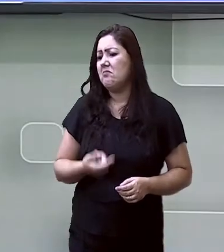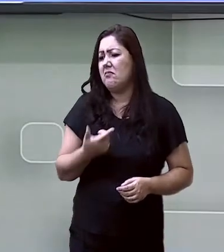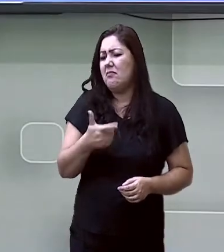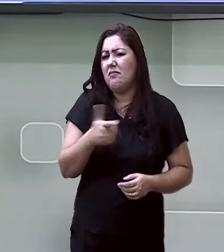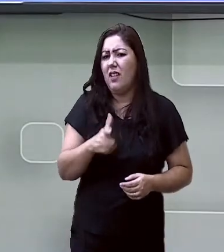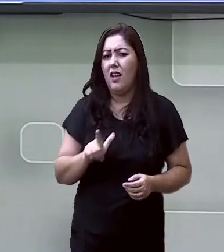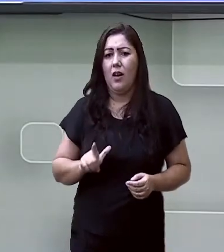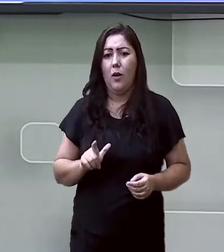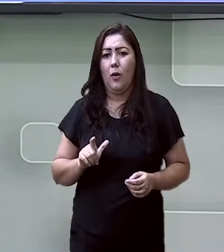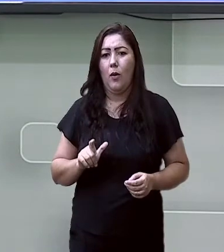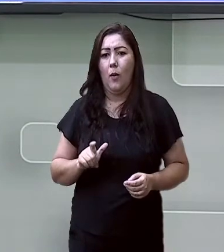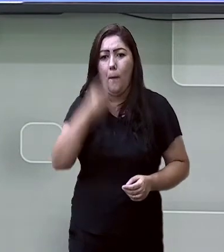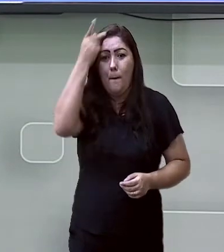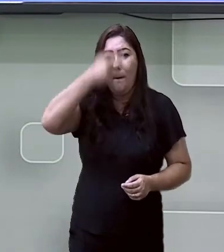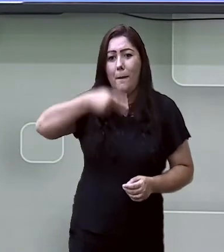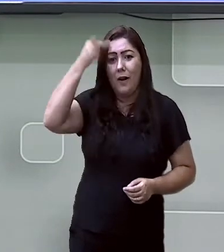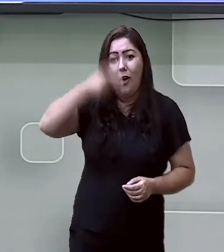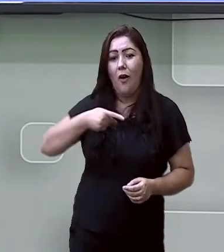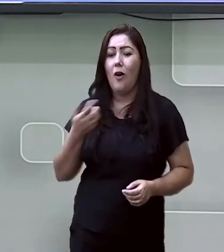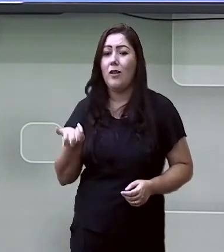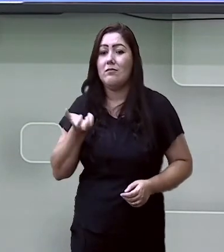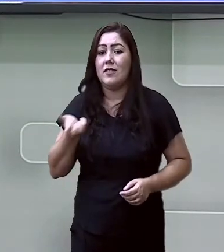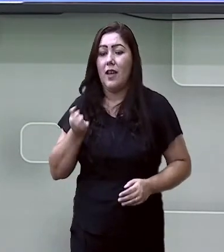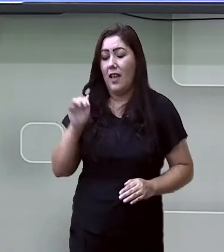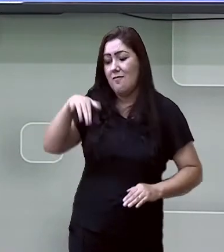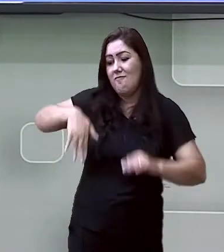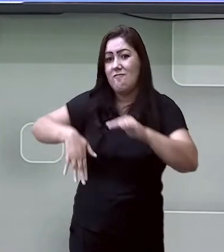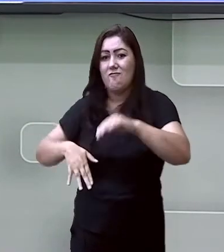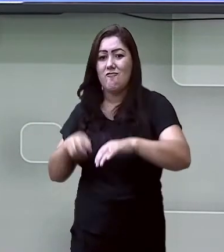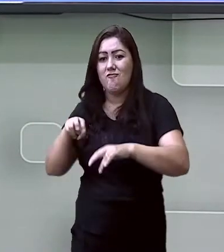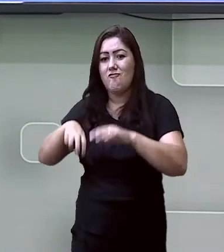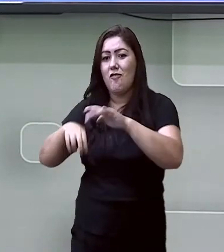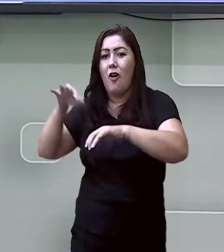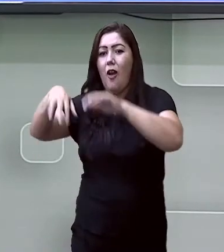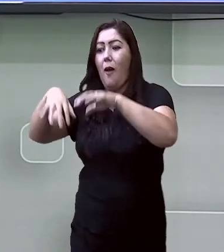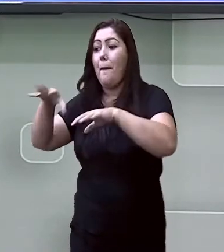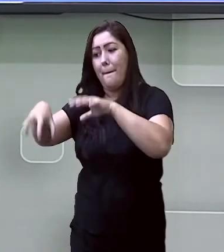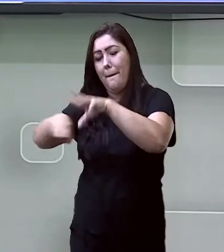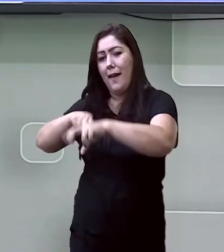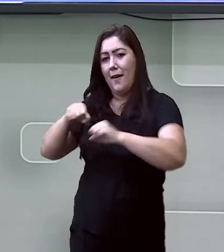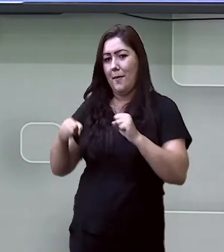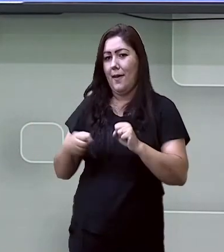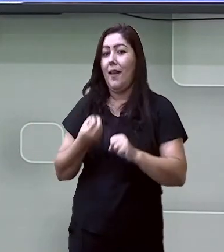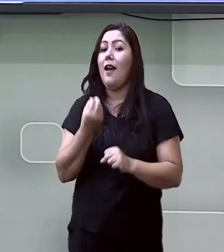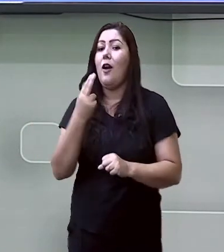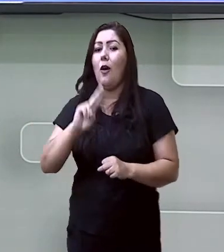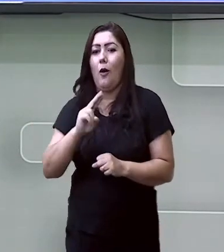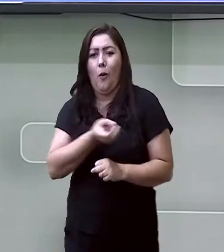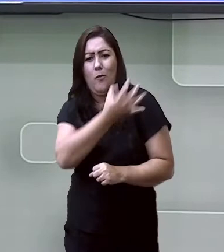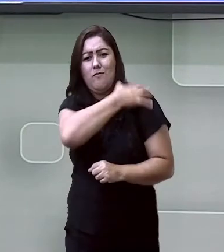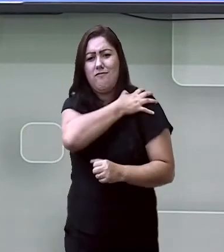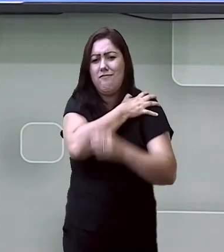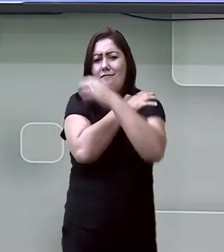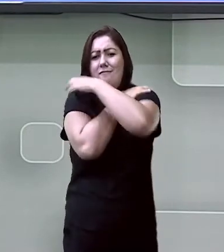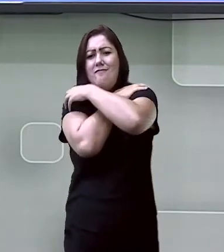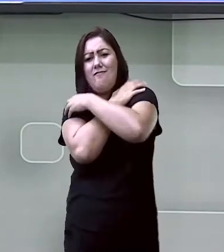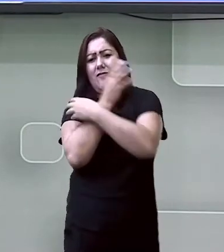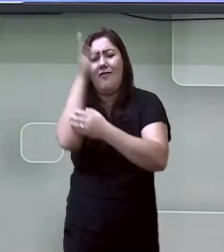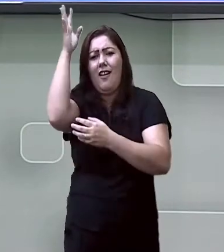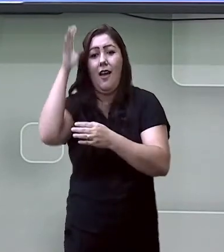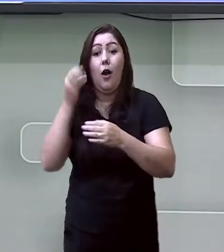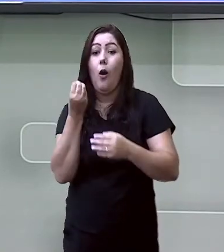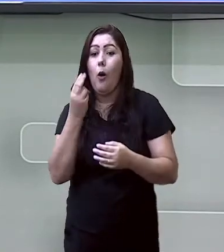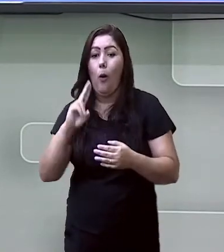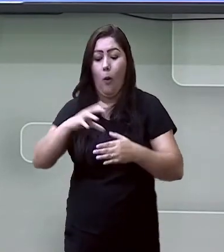sozinha, até mesmo escalando móveis. Ou te usa como ferramenta, levando a sua mão